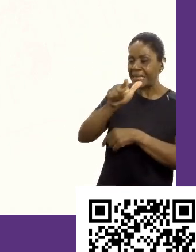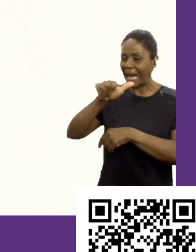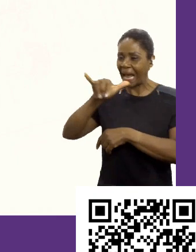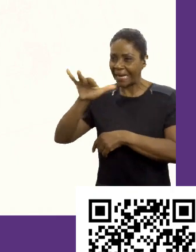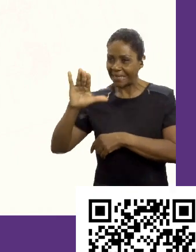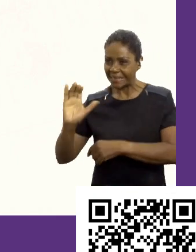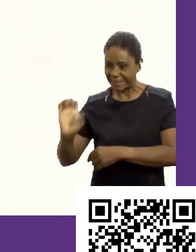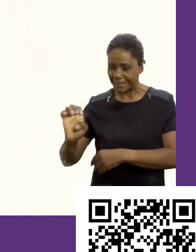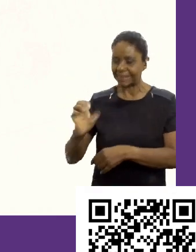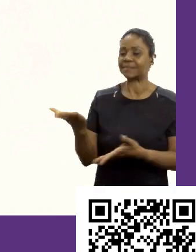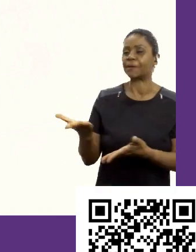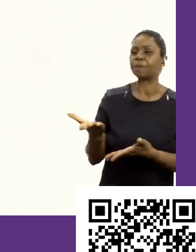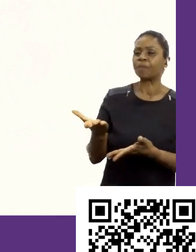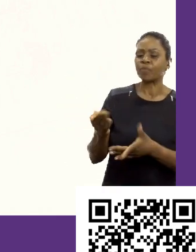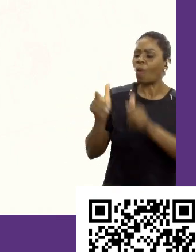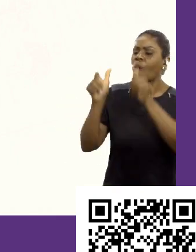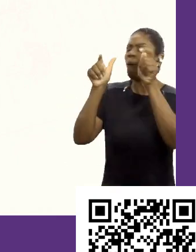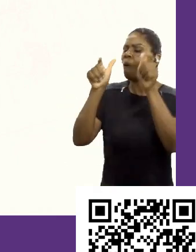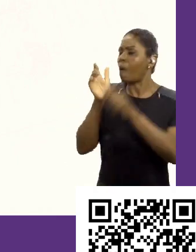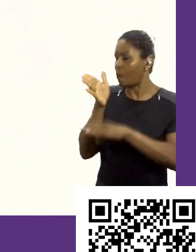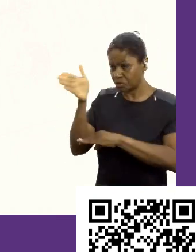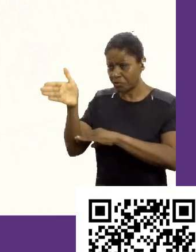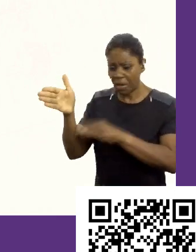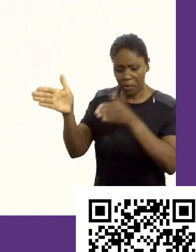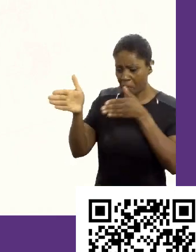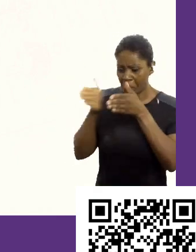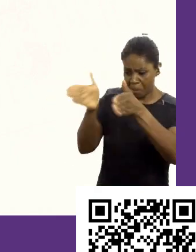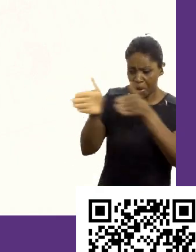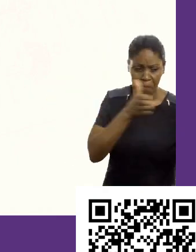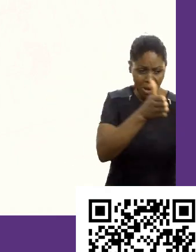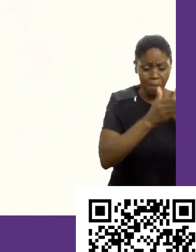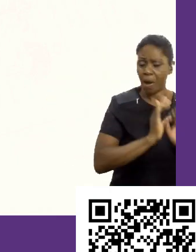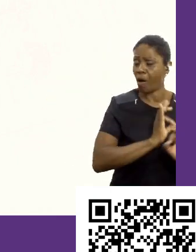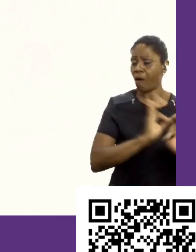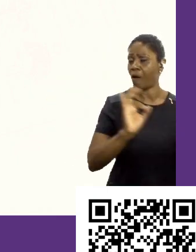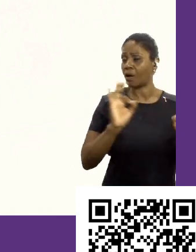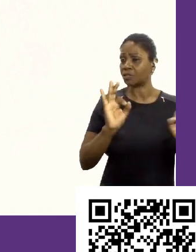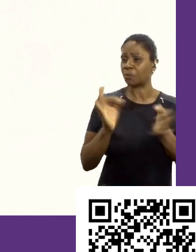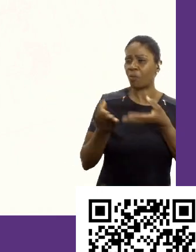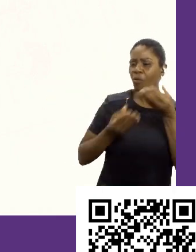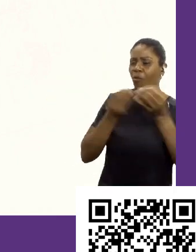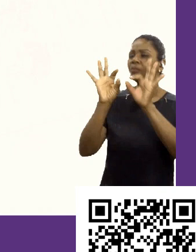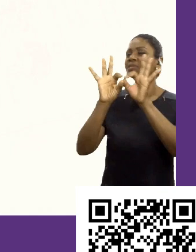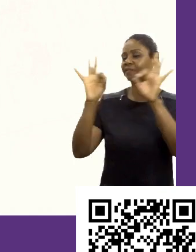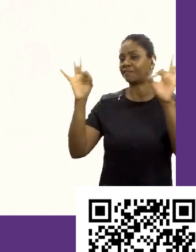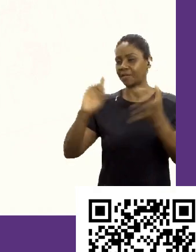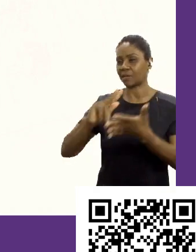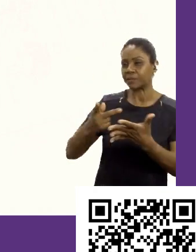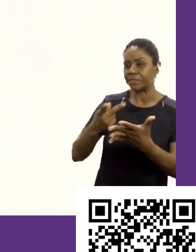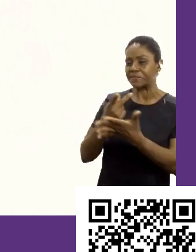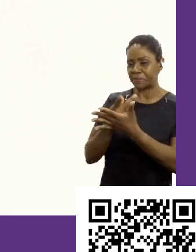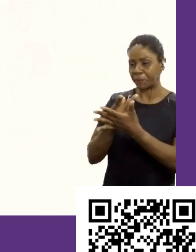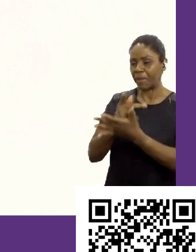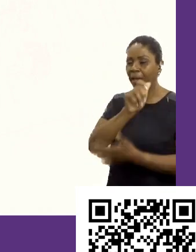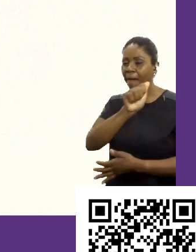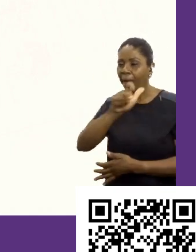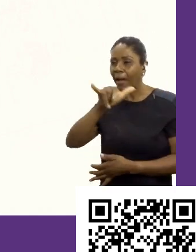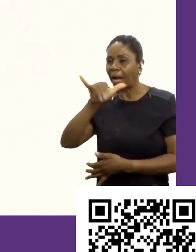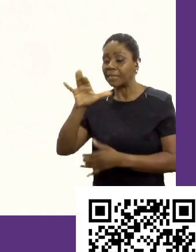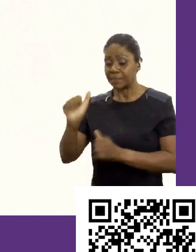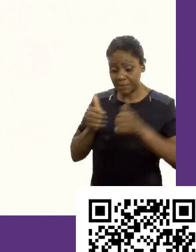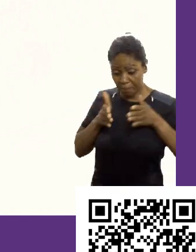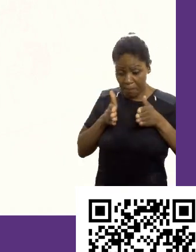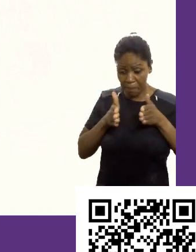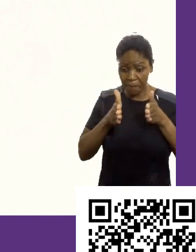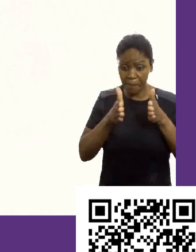Que é o seguinte, para quem não sabe para onde vai, qualquer caminho serve. Como que foi essa frase? A Alice estava numa bifurcação,